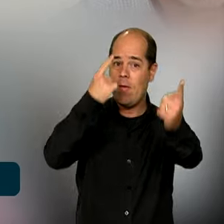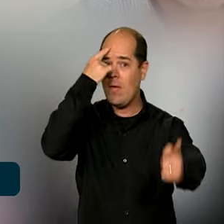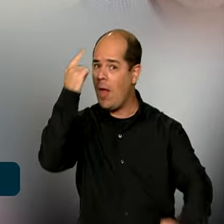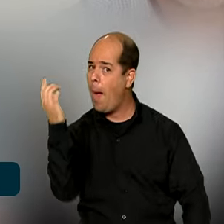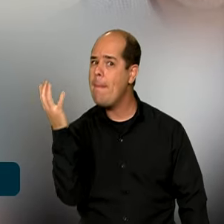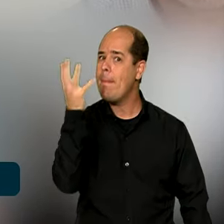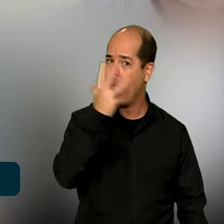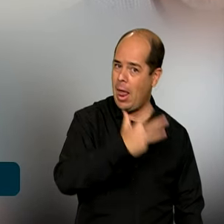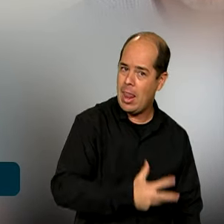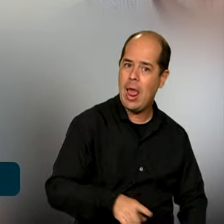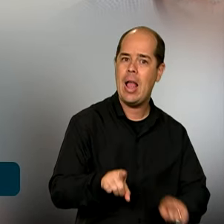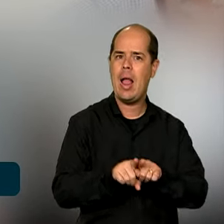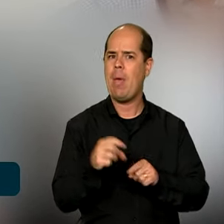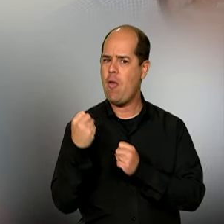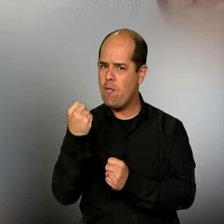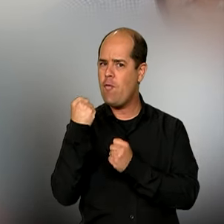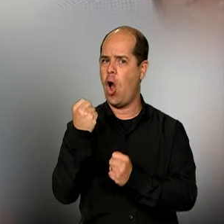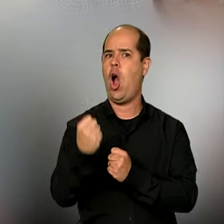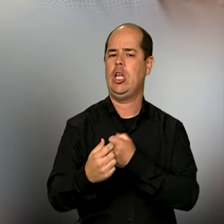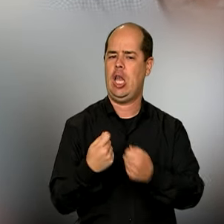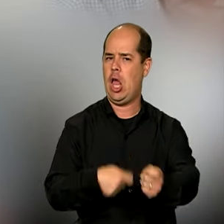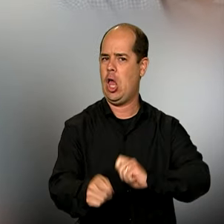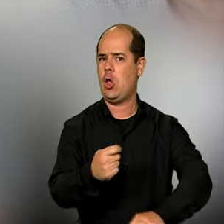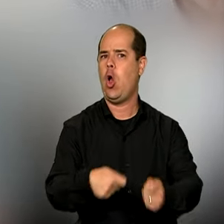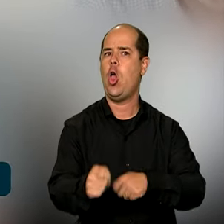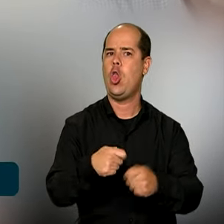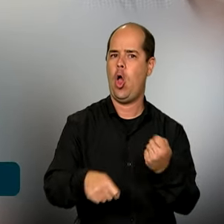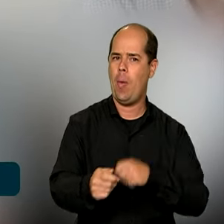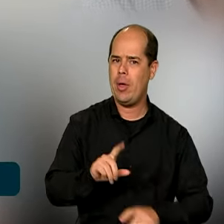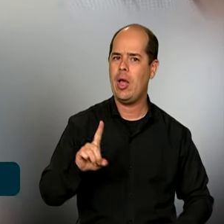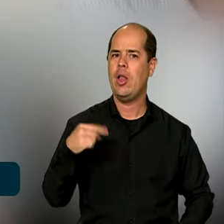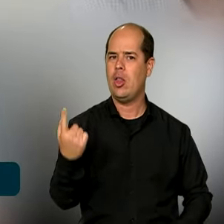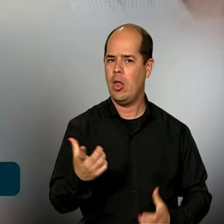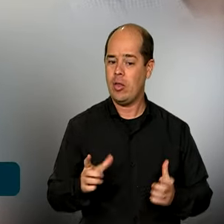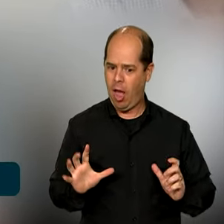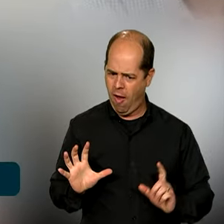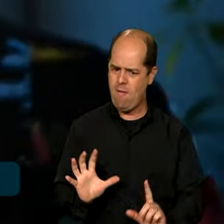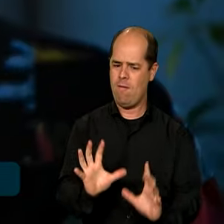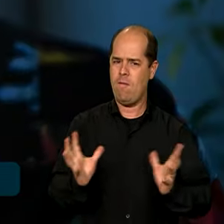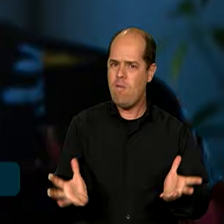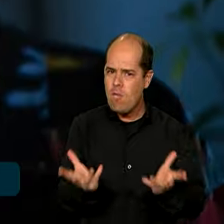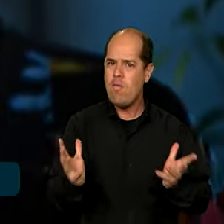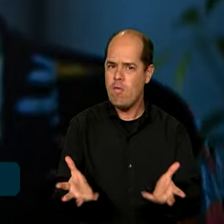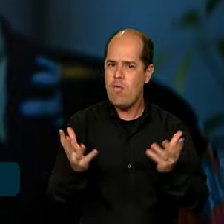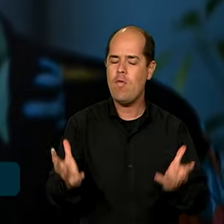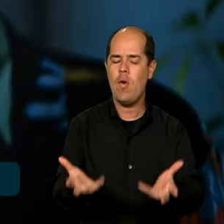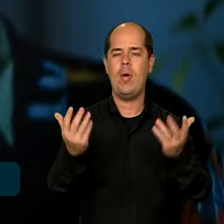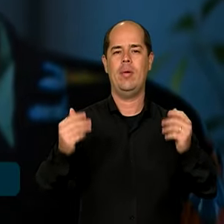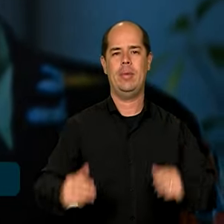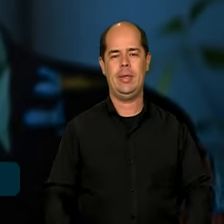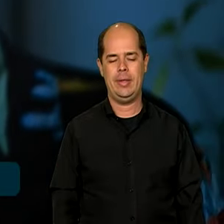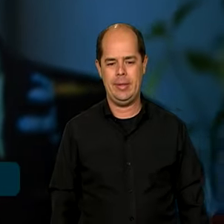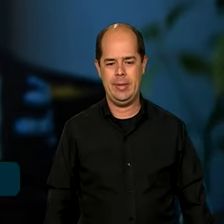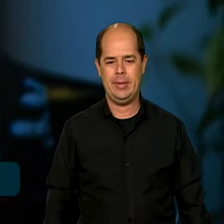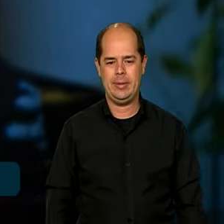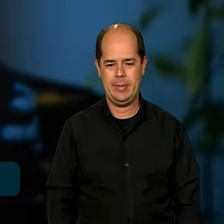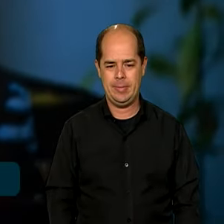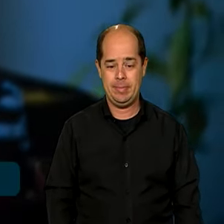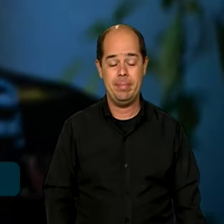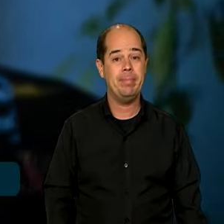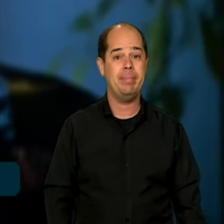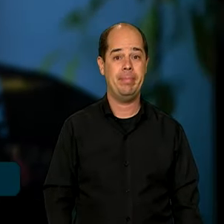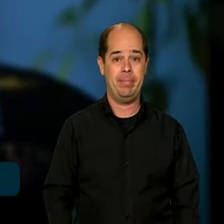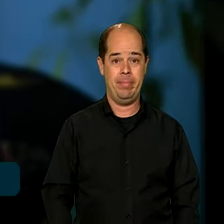sua força econômica também, que é o que nós queremos agora alavancar com essas ações. Segundo o Ministério, a ação tem um caráter